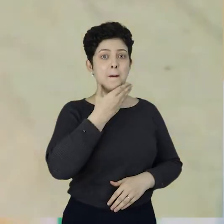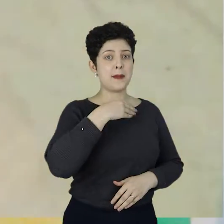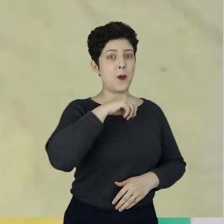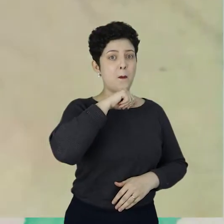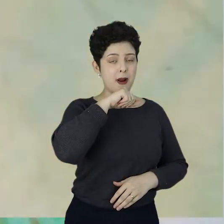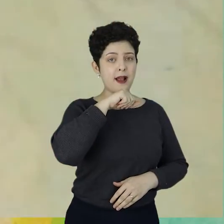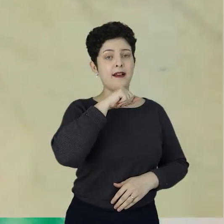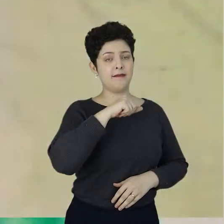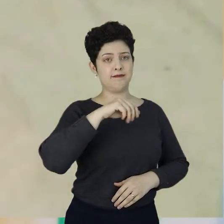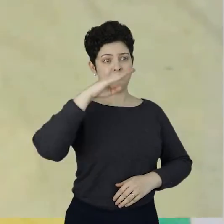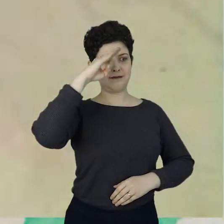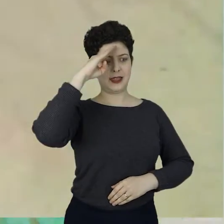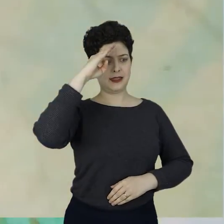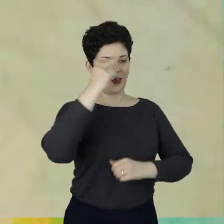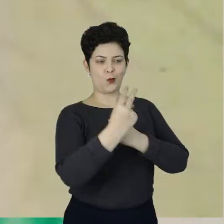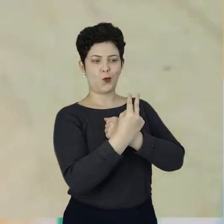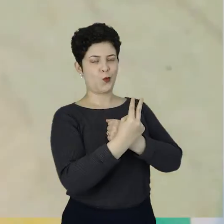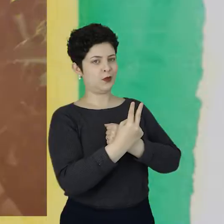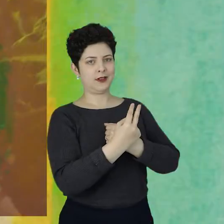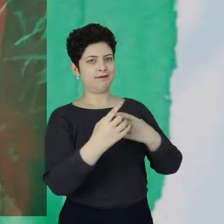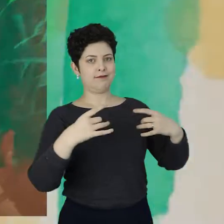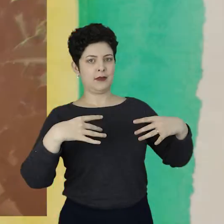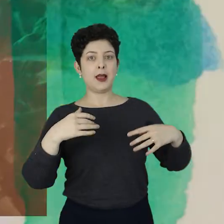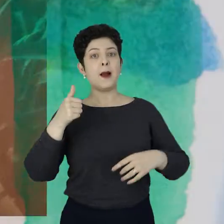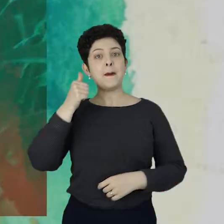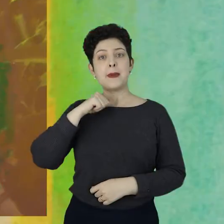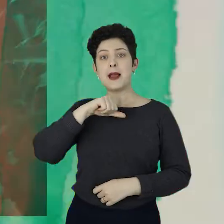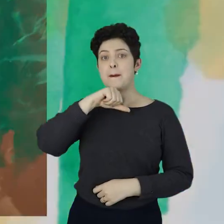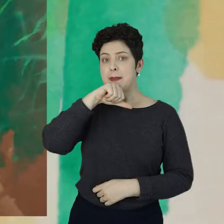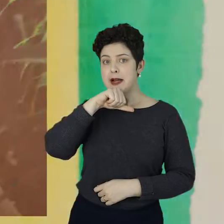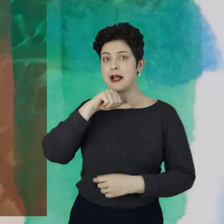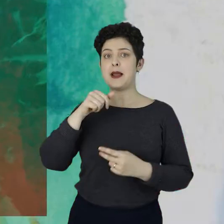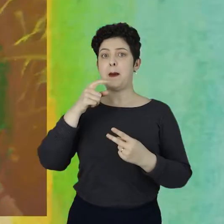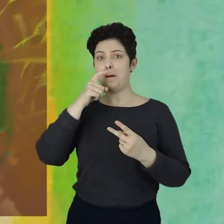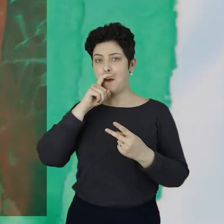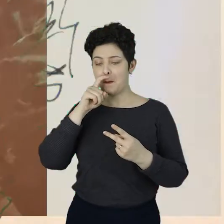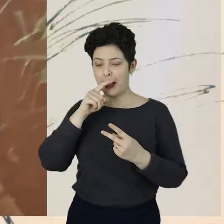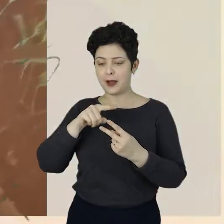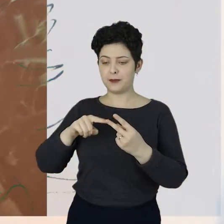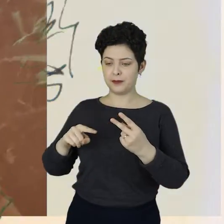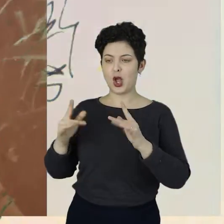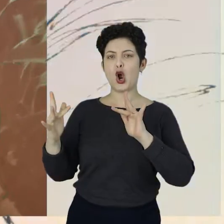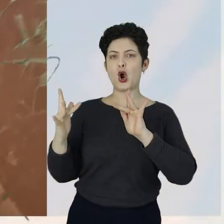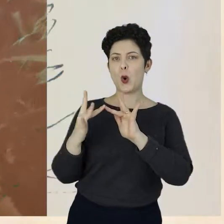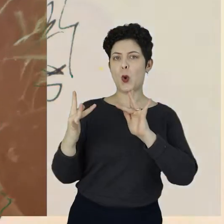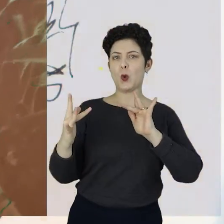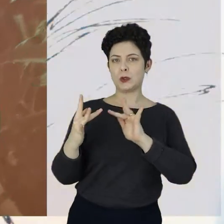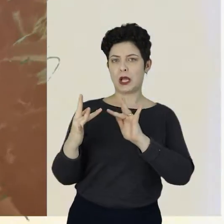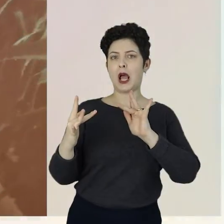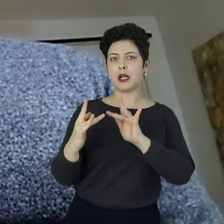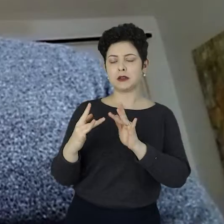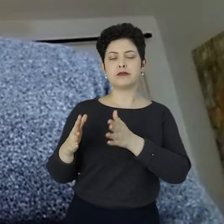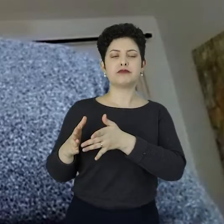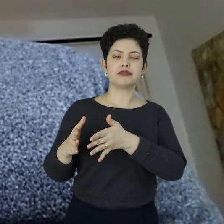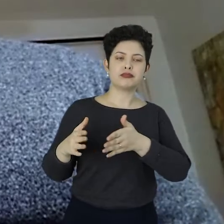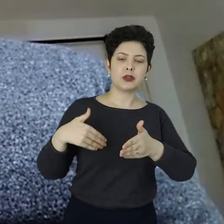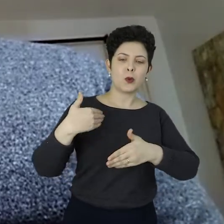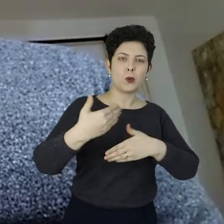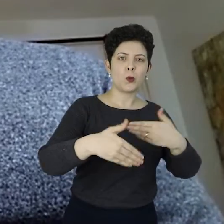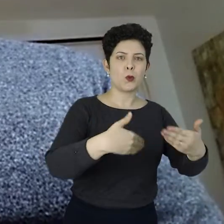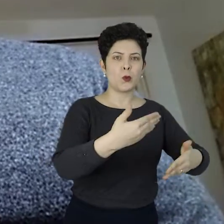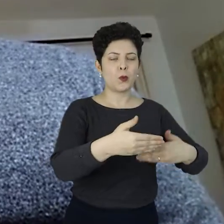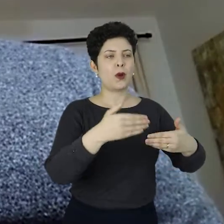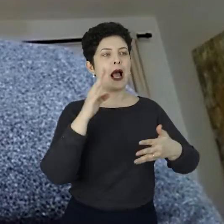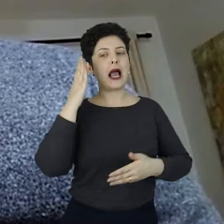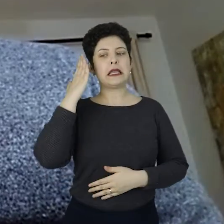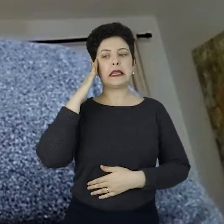servia o exército, não tinha como me criar. A minha mãe biológica e o meu pai biológico mantinham contato comigo. No decorrer